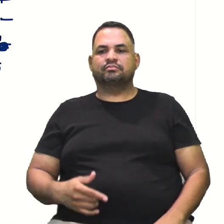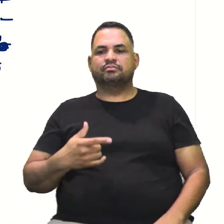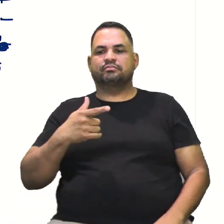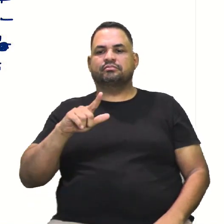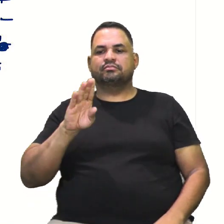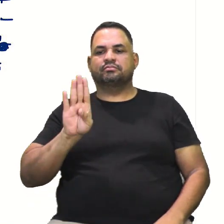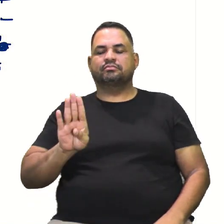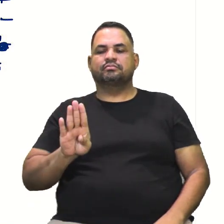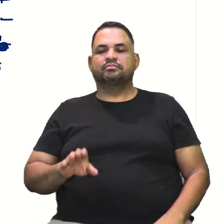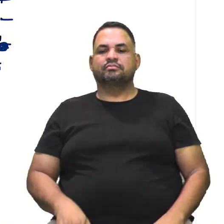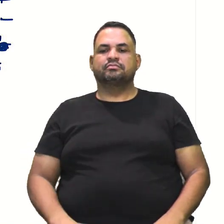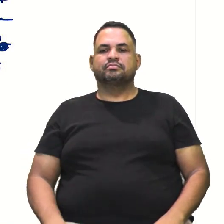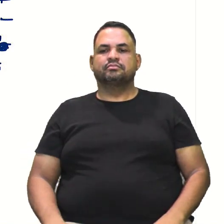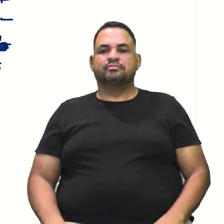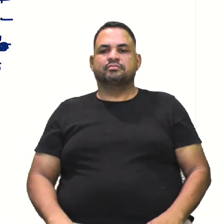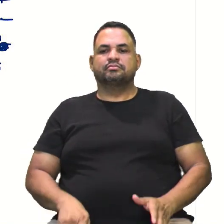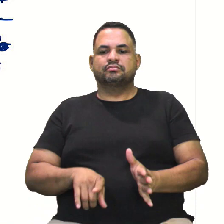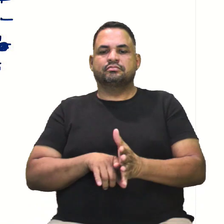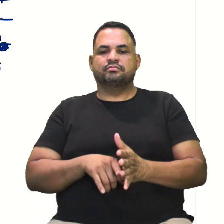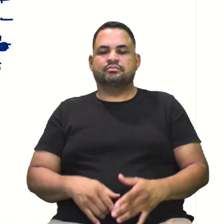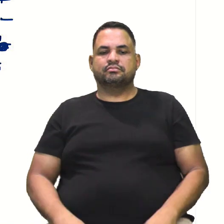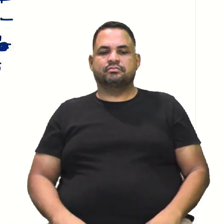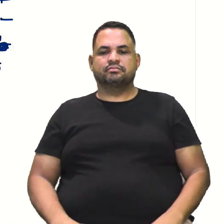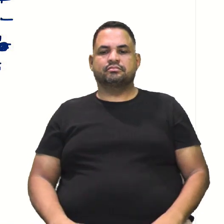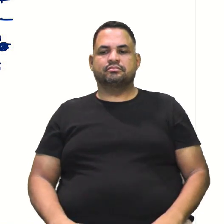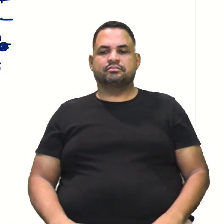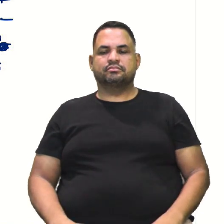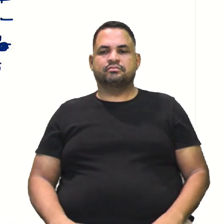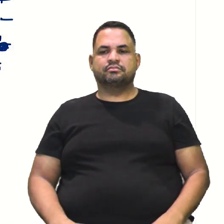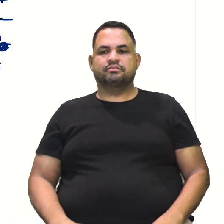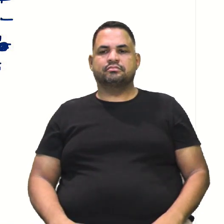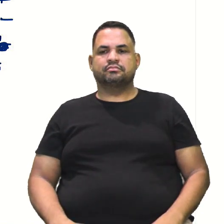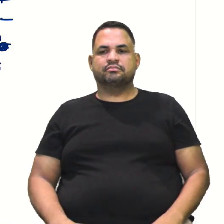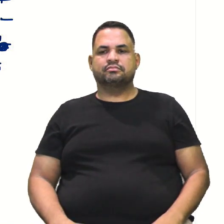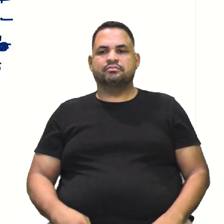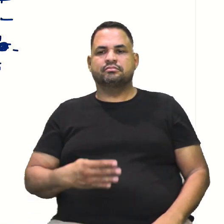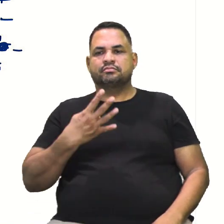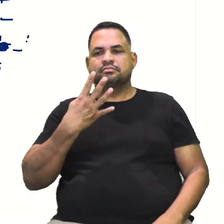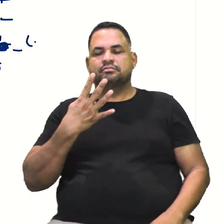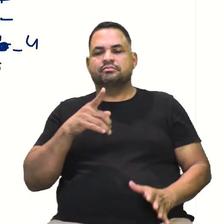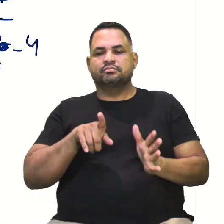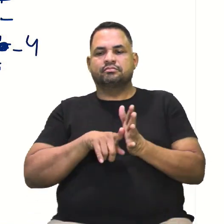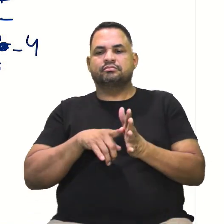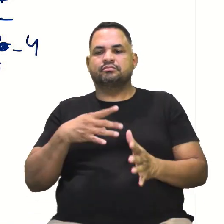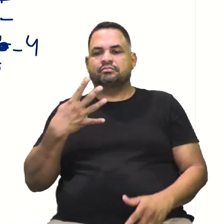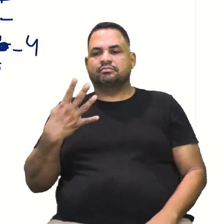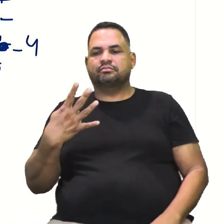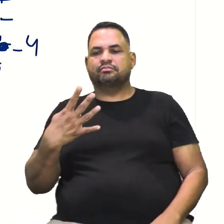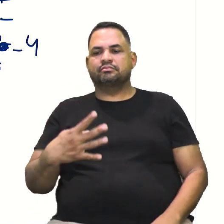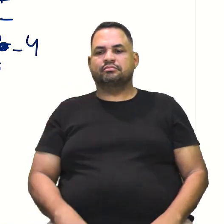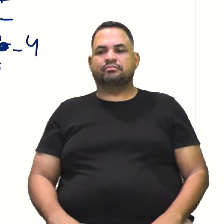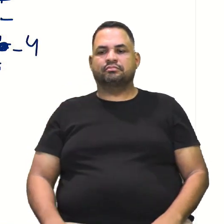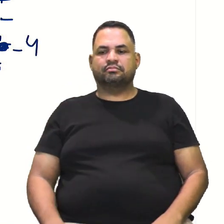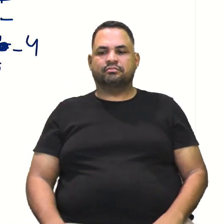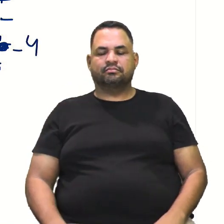outro b, né? Negativo. Negativo, isso mesmo. Em 4 e menos 4.